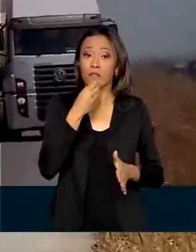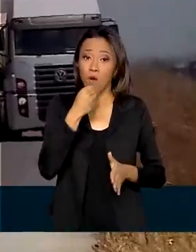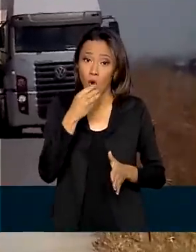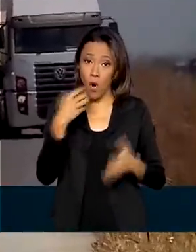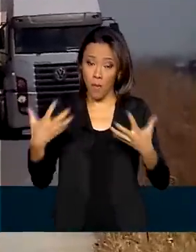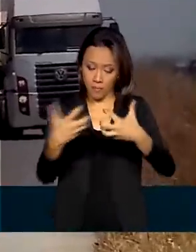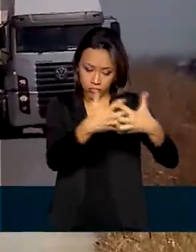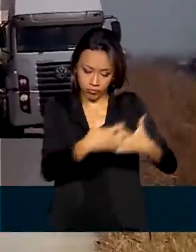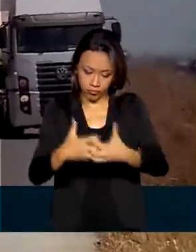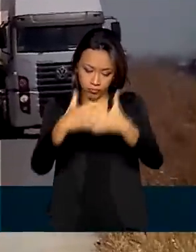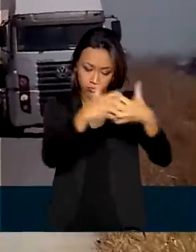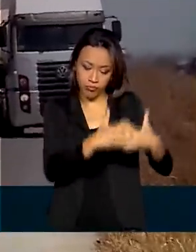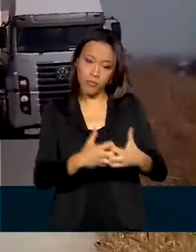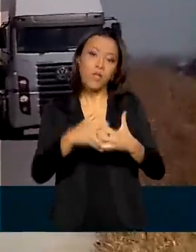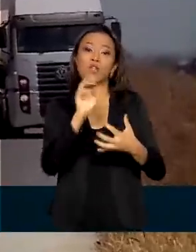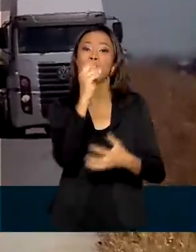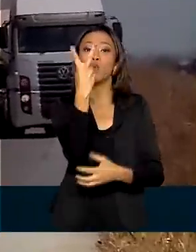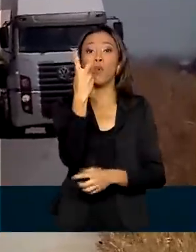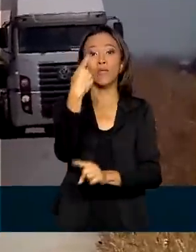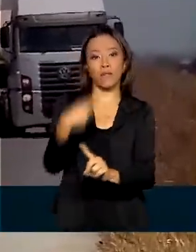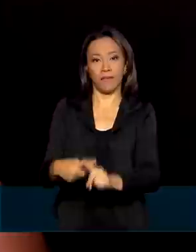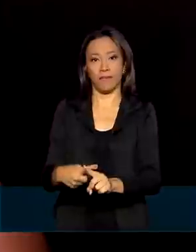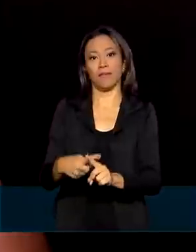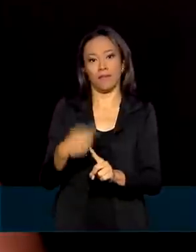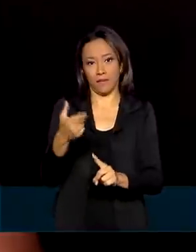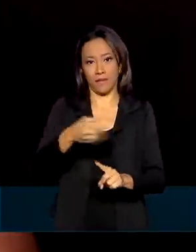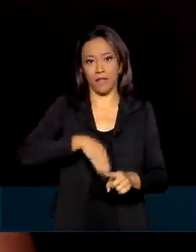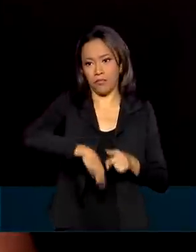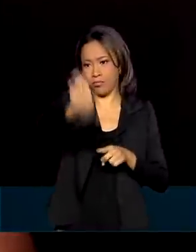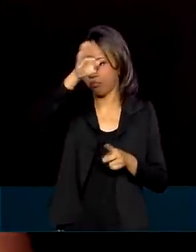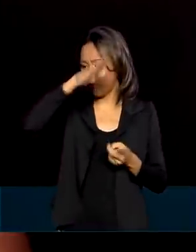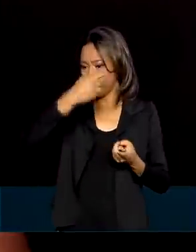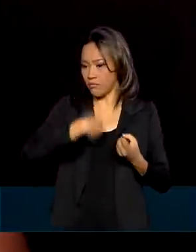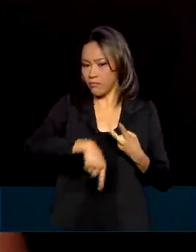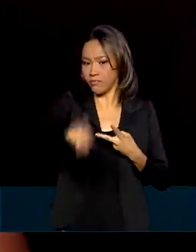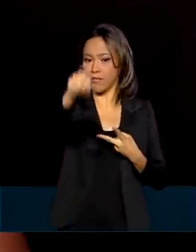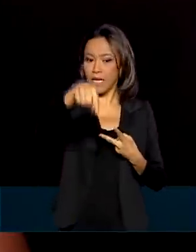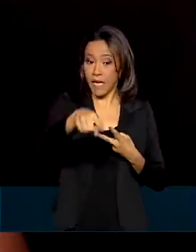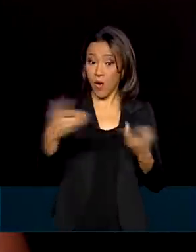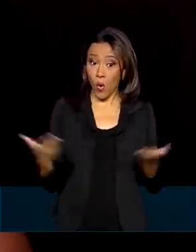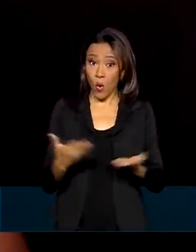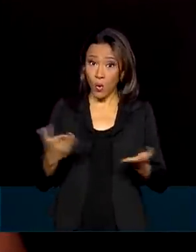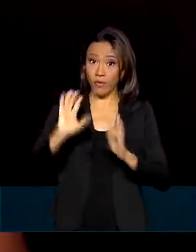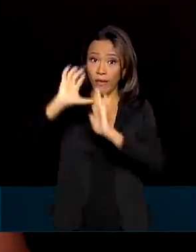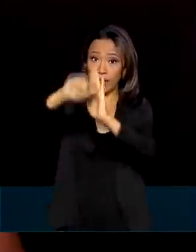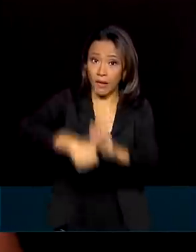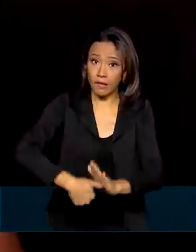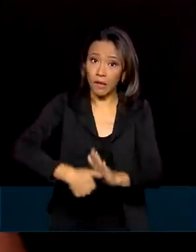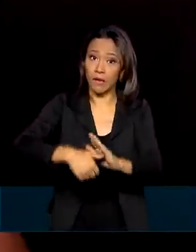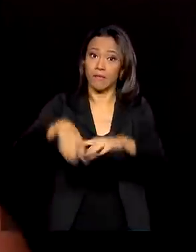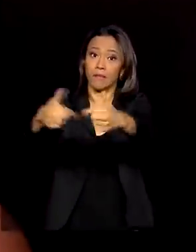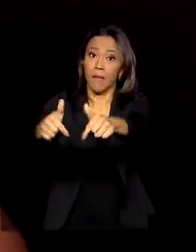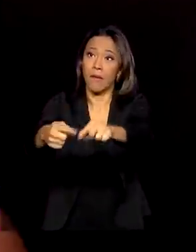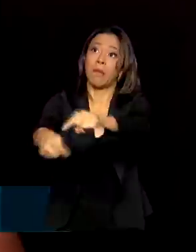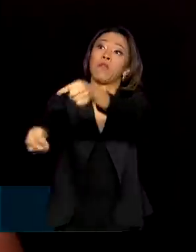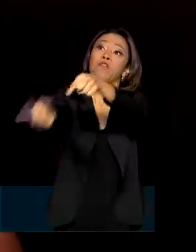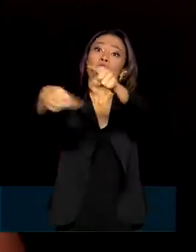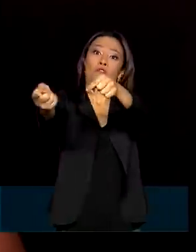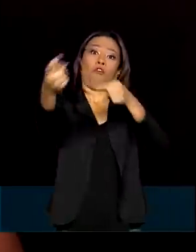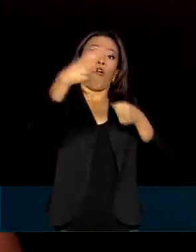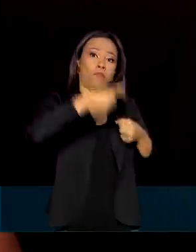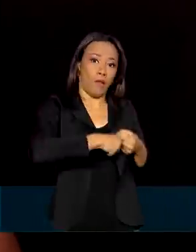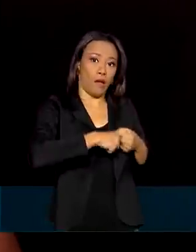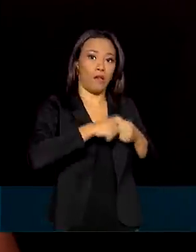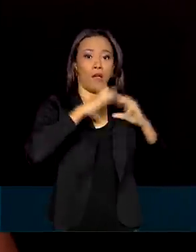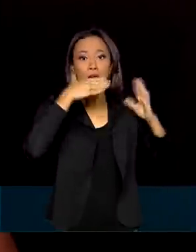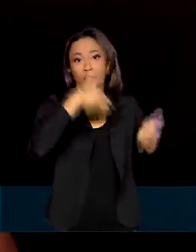na pista pelo menos duas vezes por dia. Hoje, praticamente, eu vou chegar à tarde no serviço já, para me voltar novamente. Aí eu chego